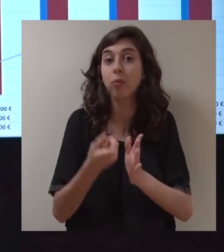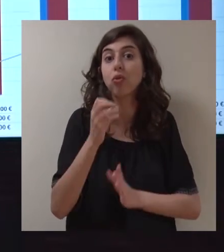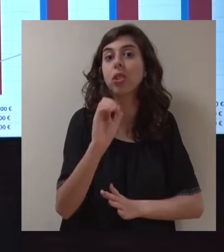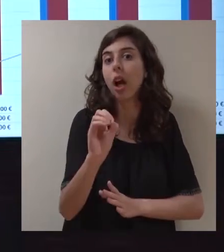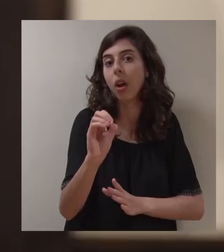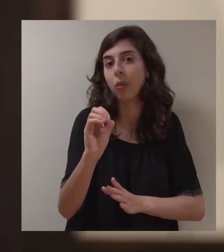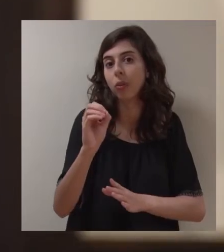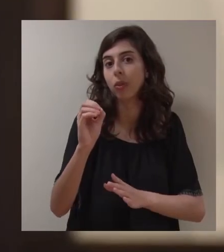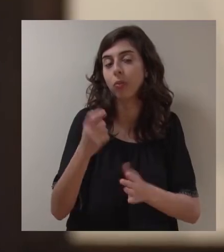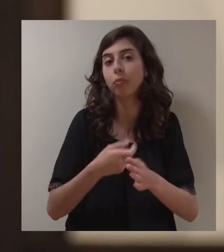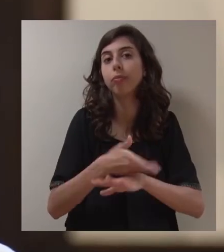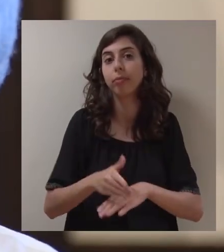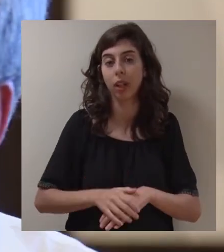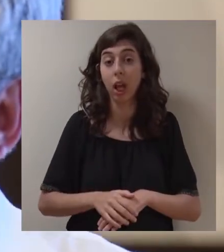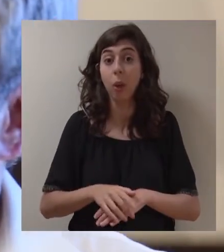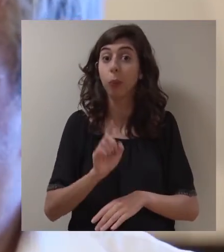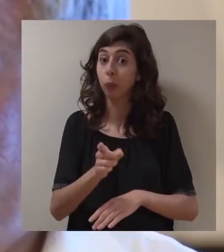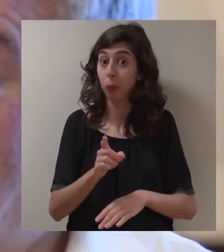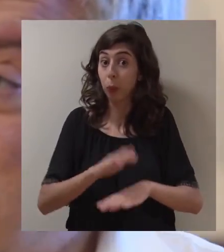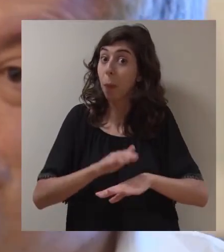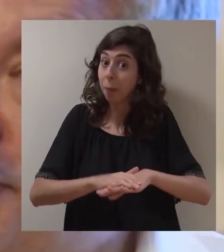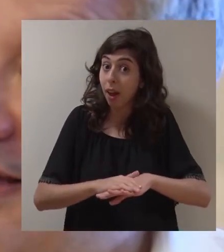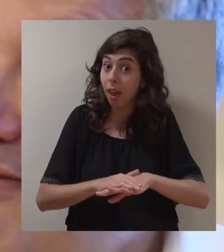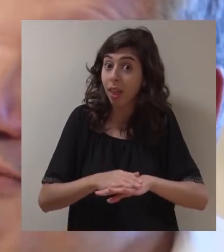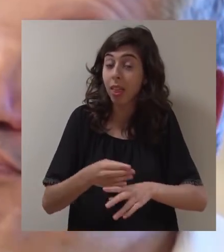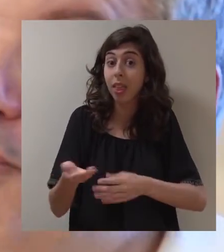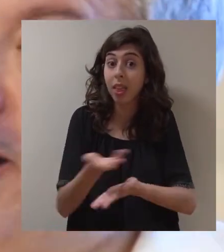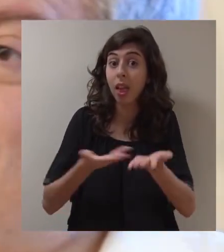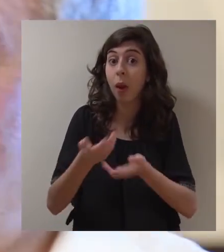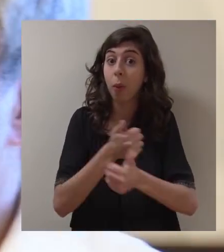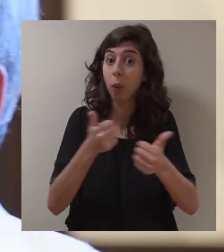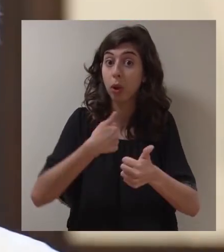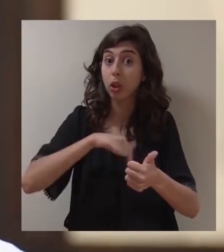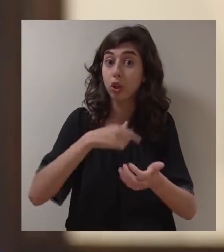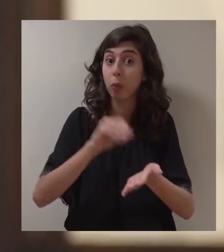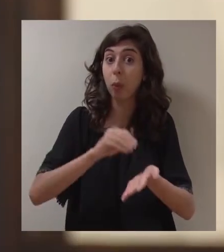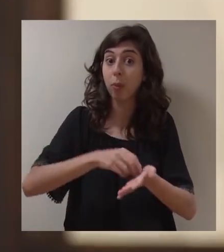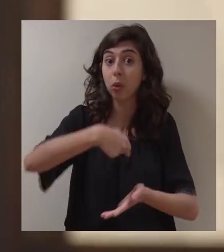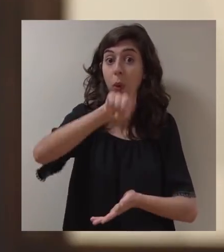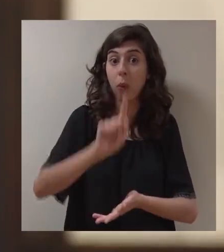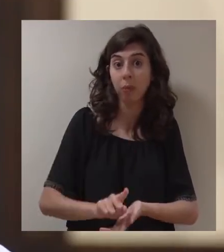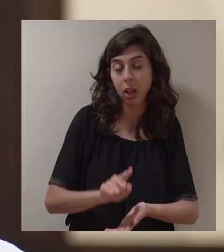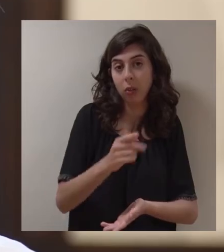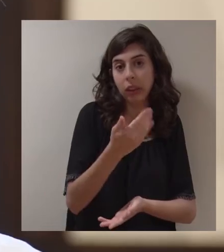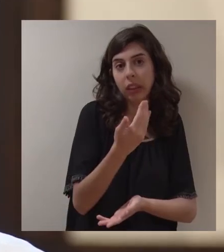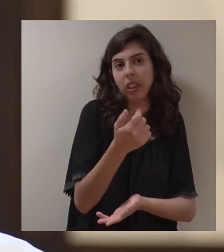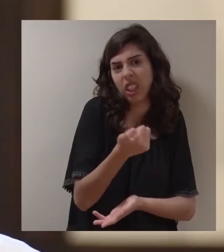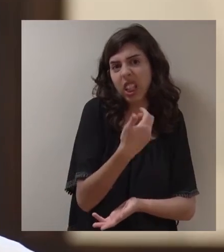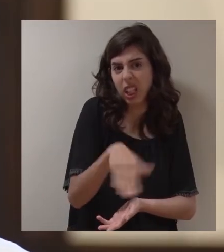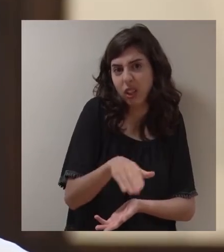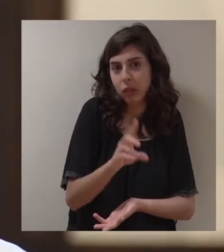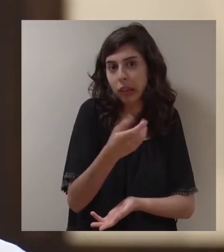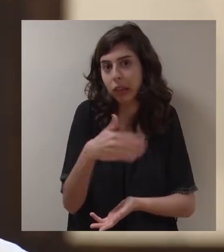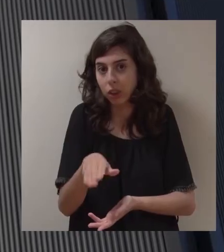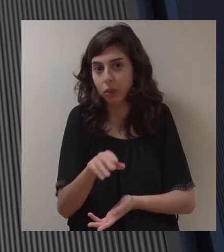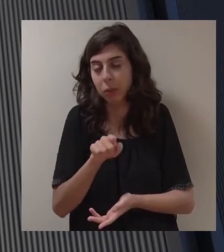euros de juros de mora. Significa que, à custa da boa gestão, poupámos para o erário público um milhão e quinhentos ou um milhão e